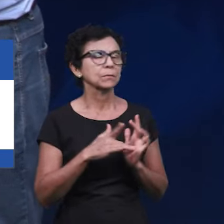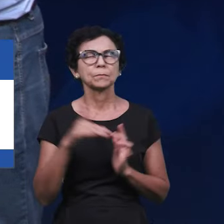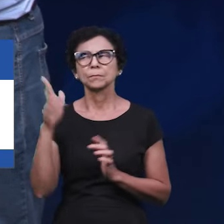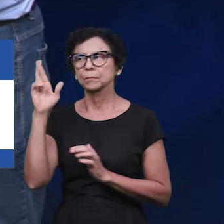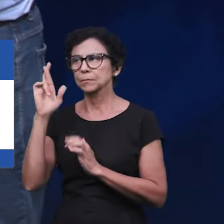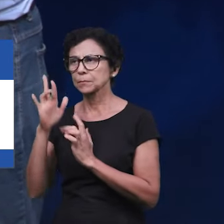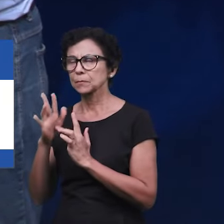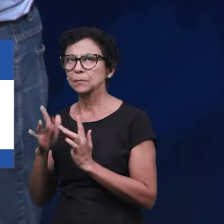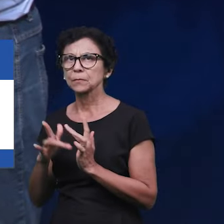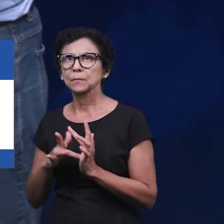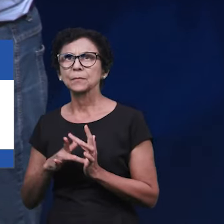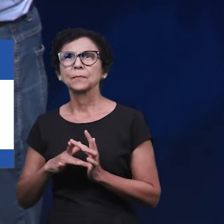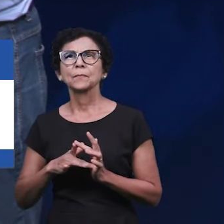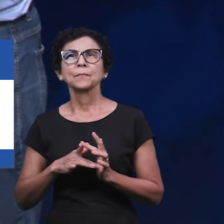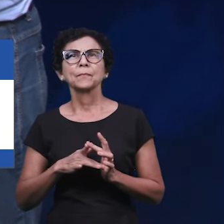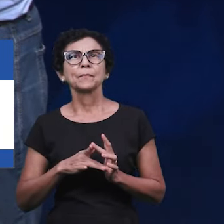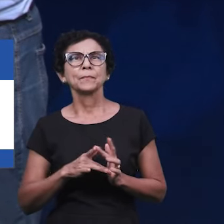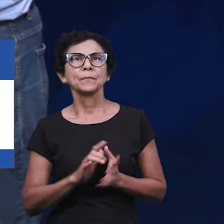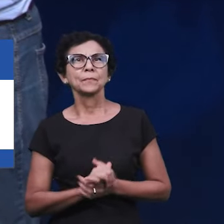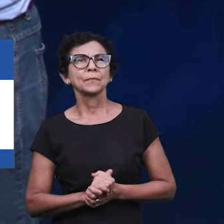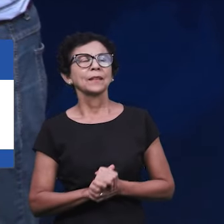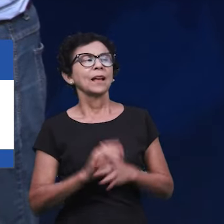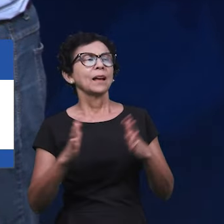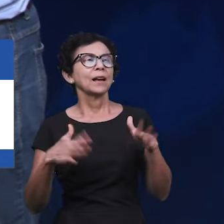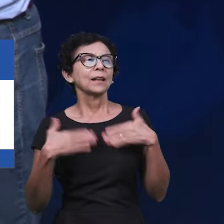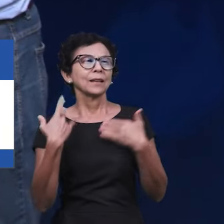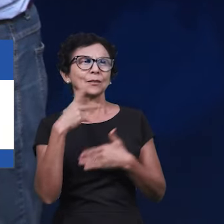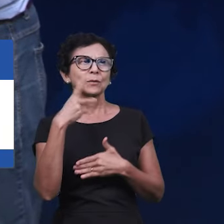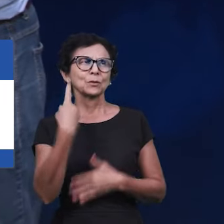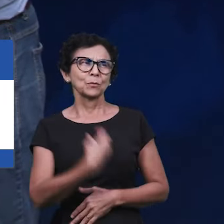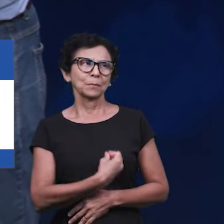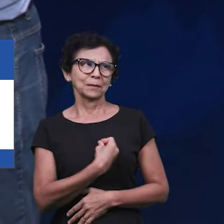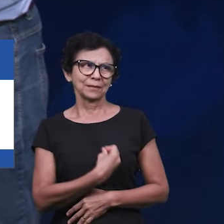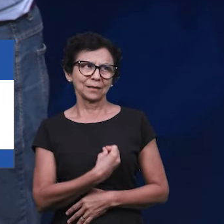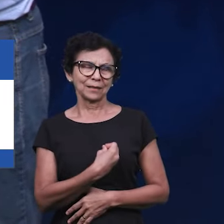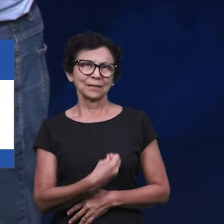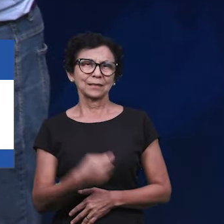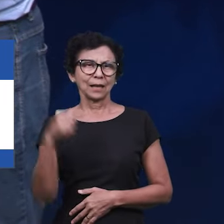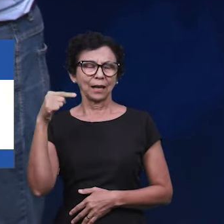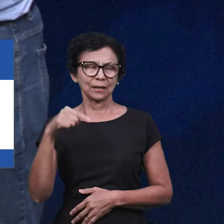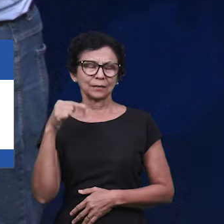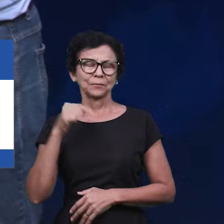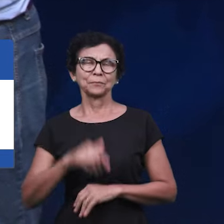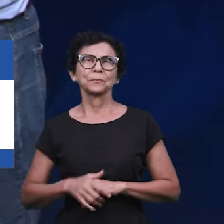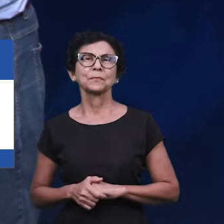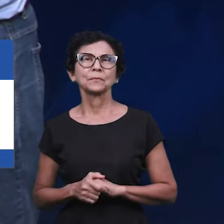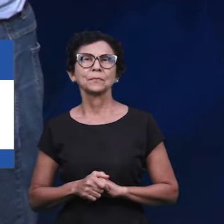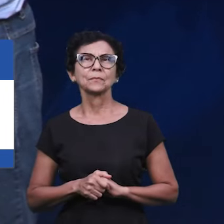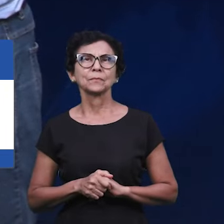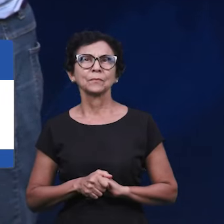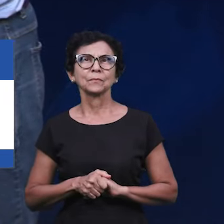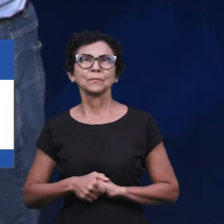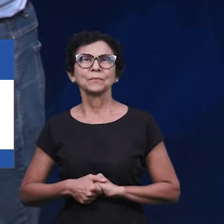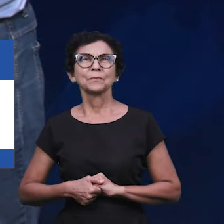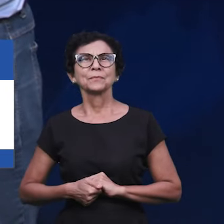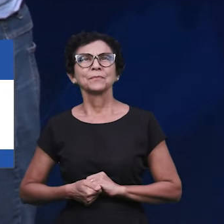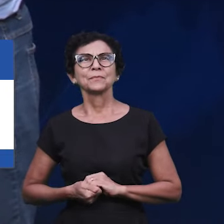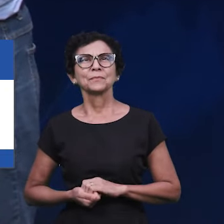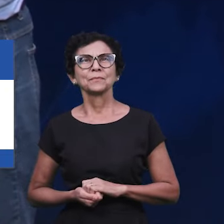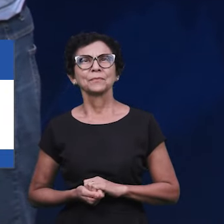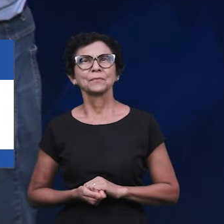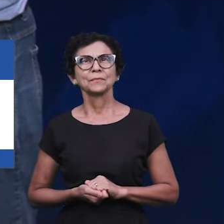Paz do Senhor, irmãos. Estamos muito contentos com a tua presença aqui entre nós. Pido que tu hagas um saludo